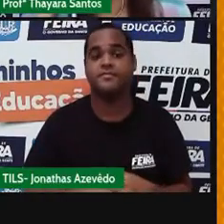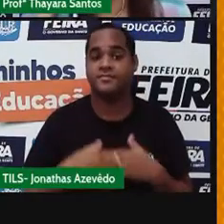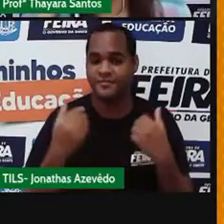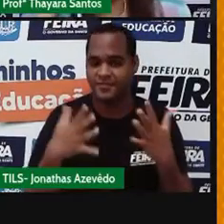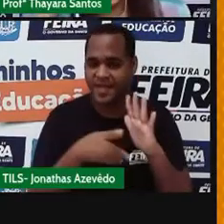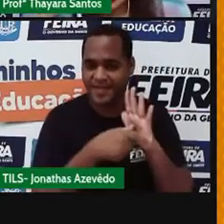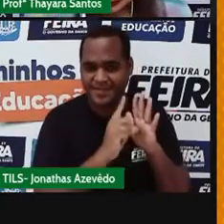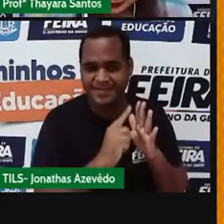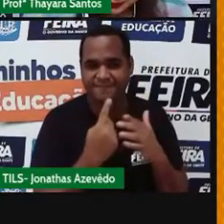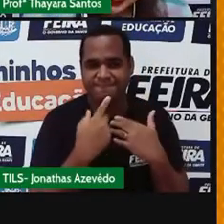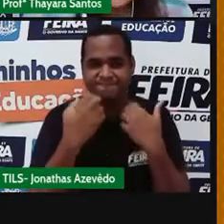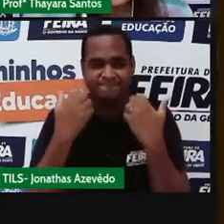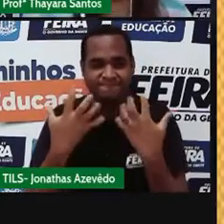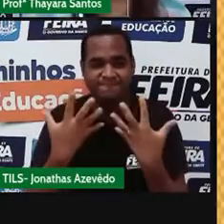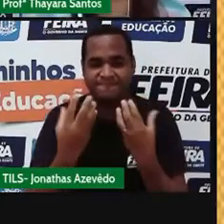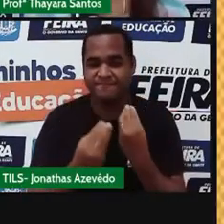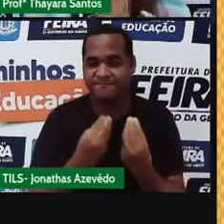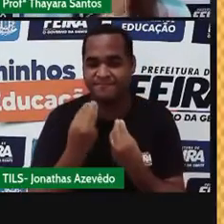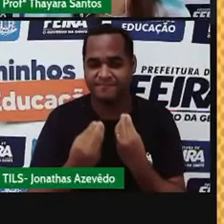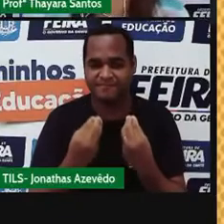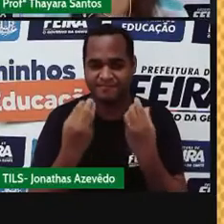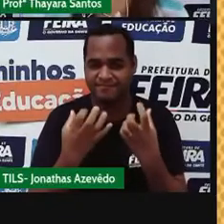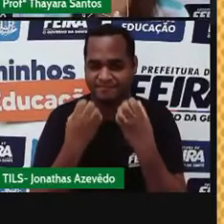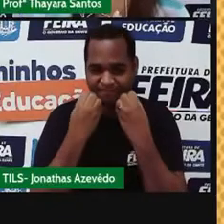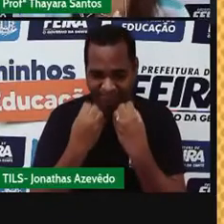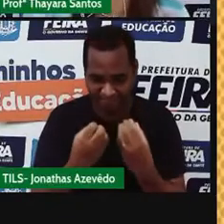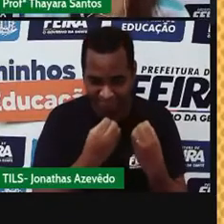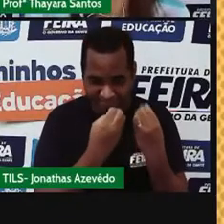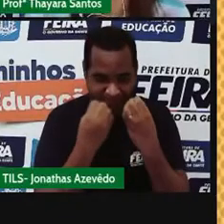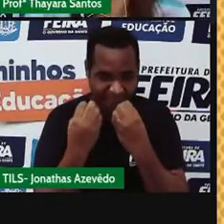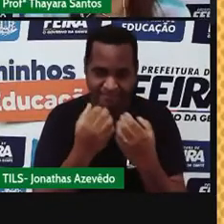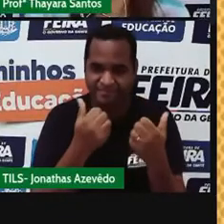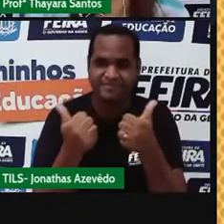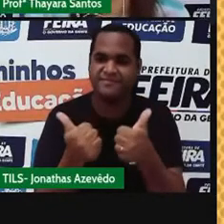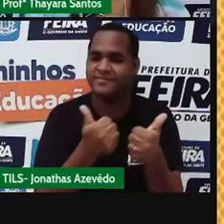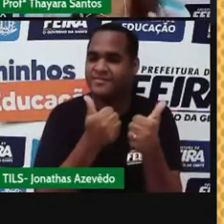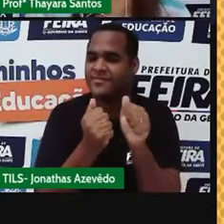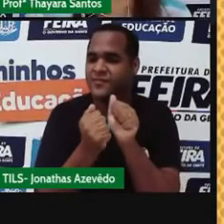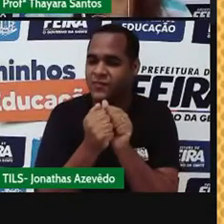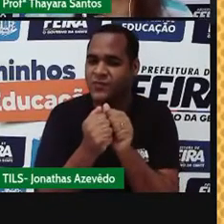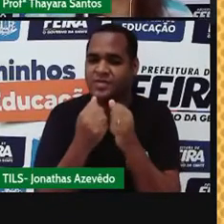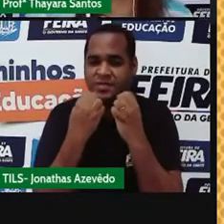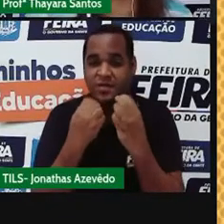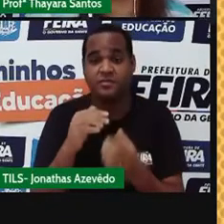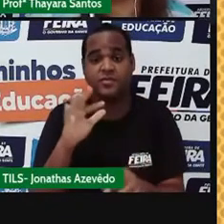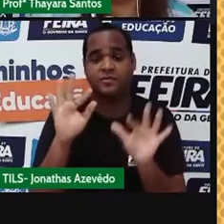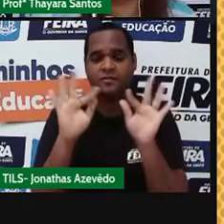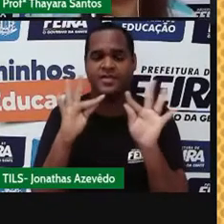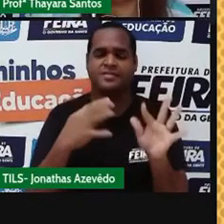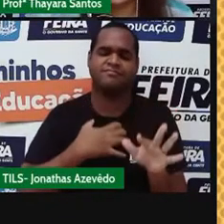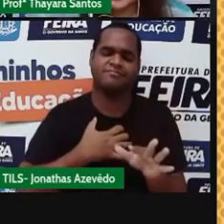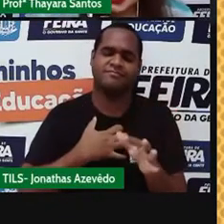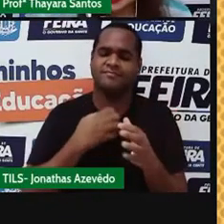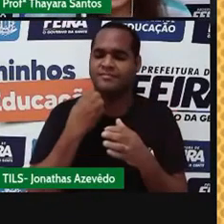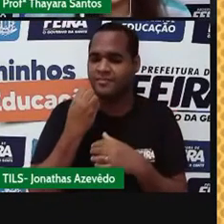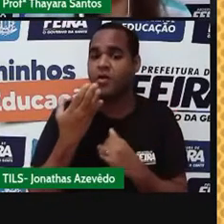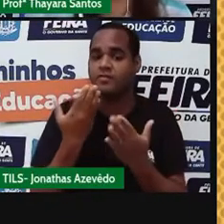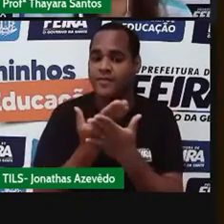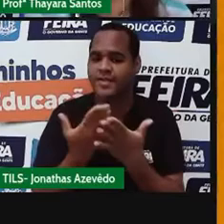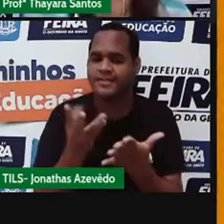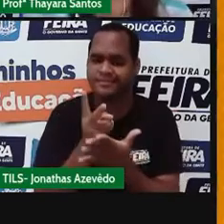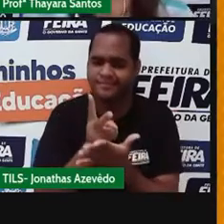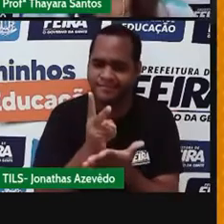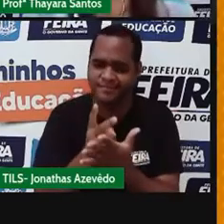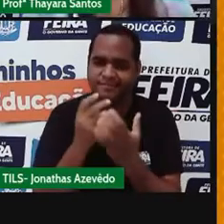Antes de tudo, que bom que vocês estão aqui comigo, eu fico muito feliz de ter vocês aqui, sempre.